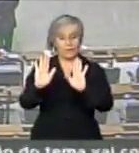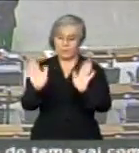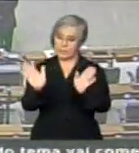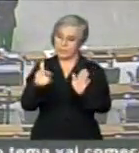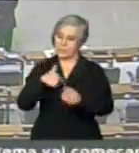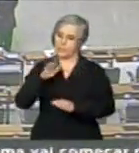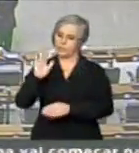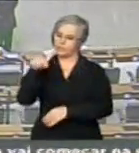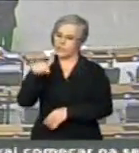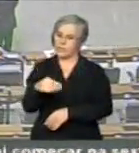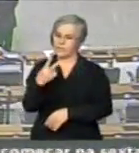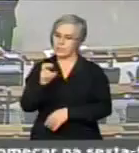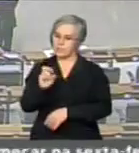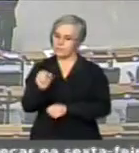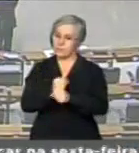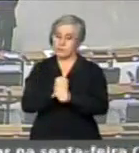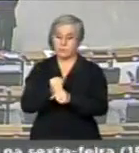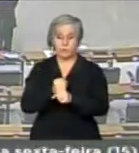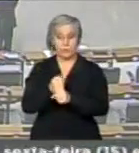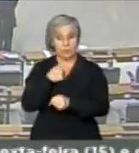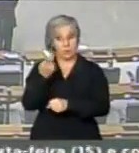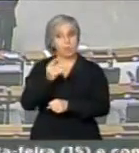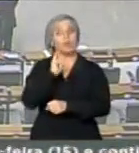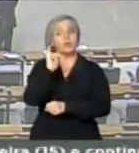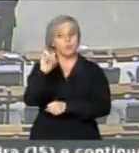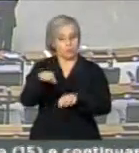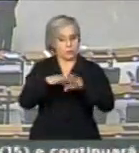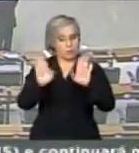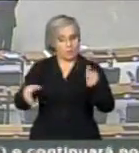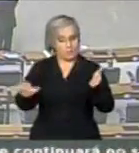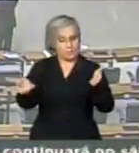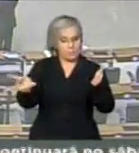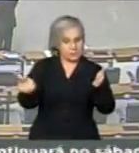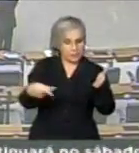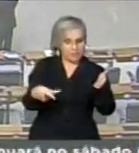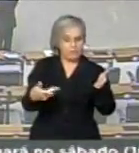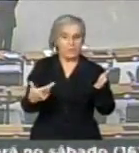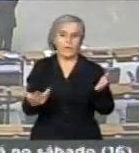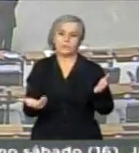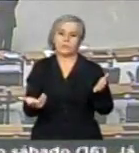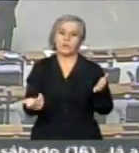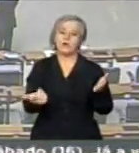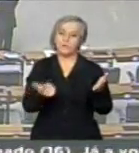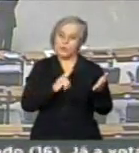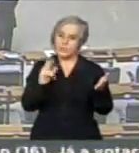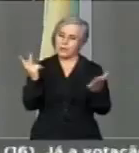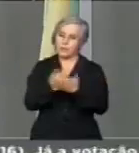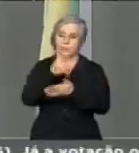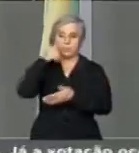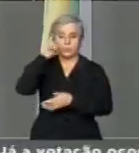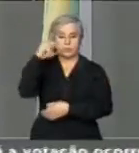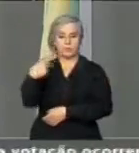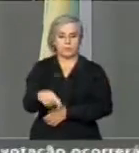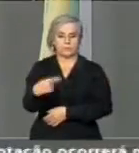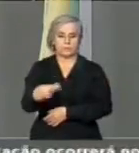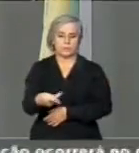25 anos, estava errada a mesa e estava errada a postulação que foi feita aqui ontem pelo